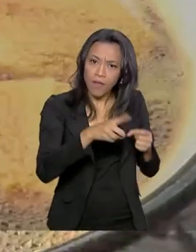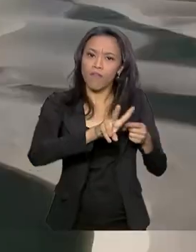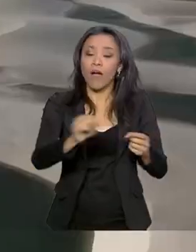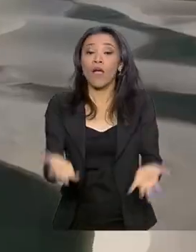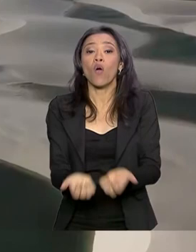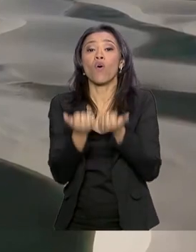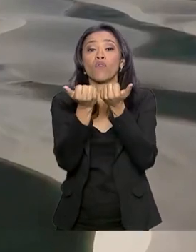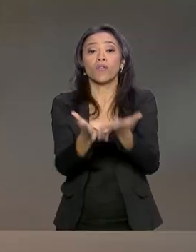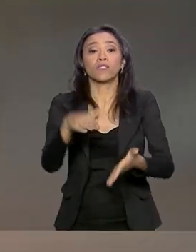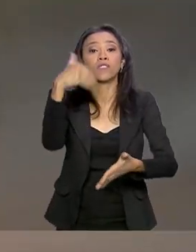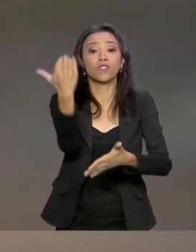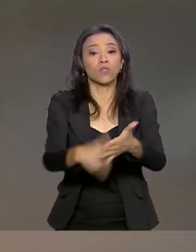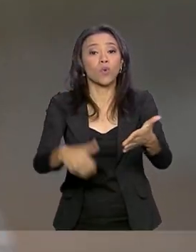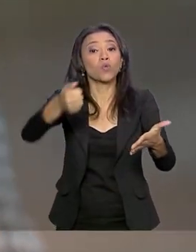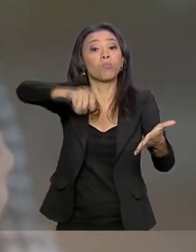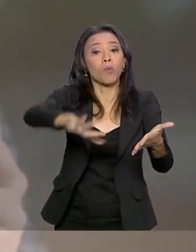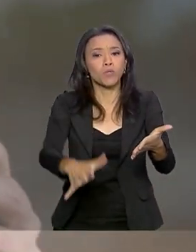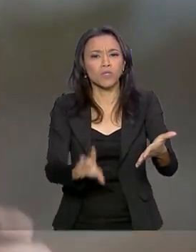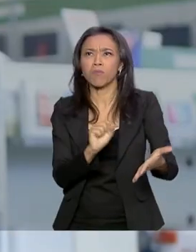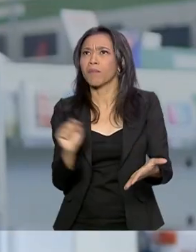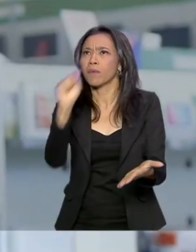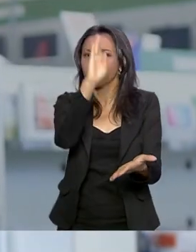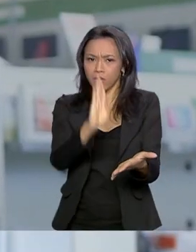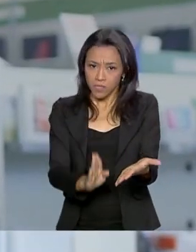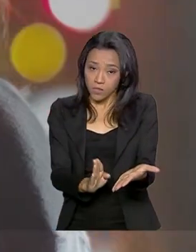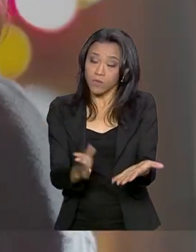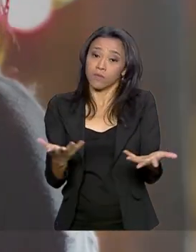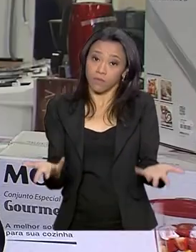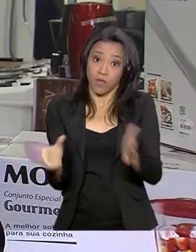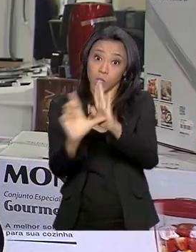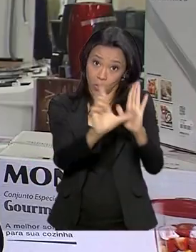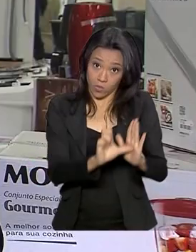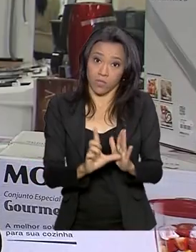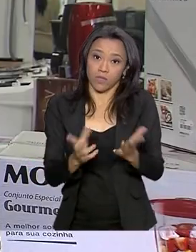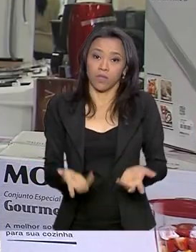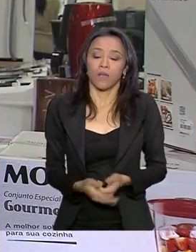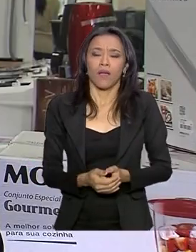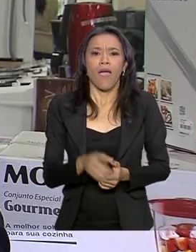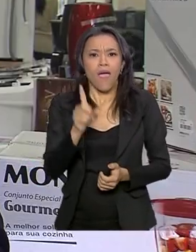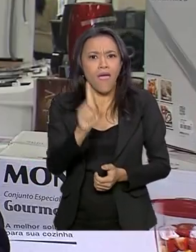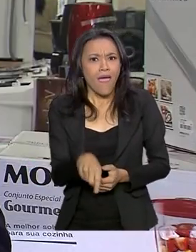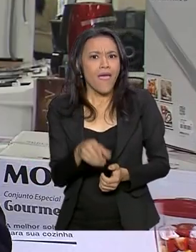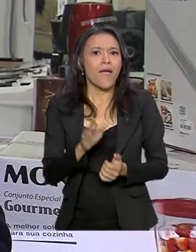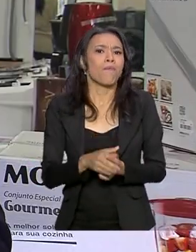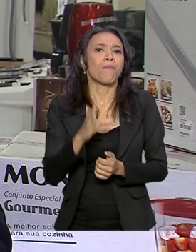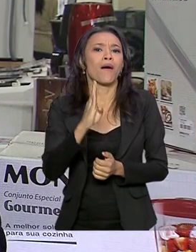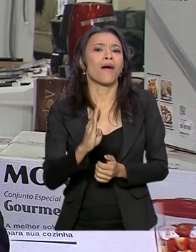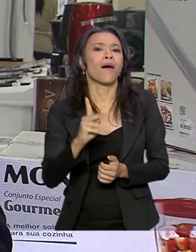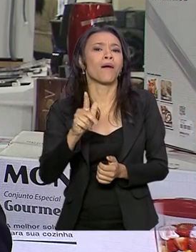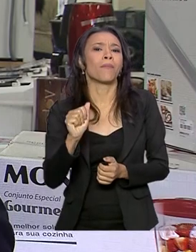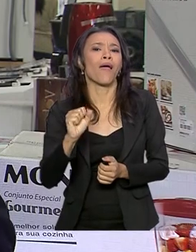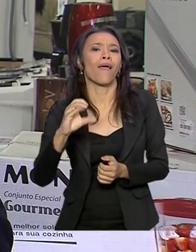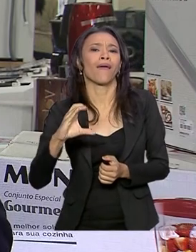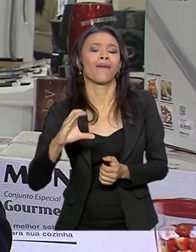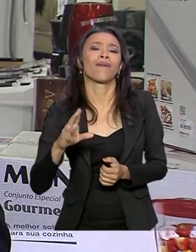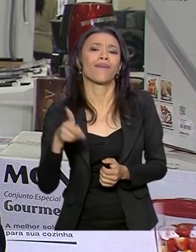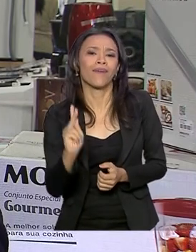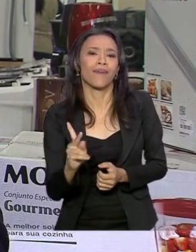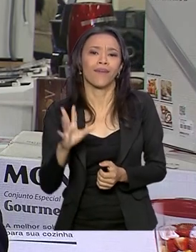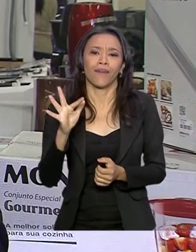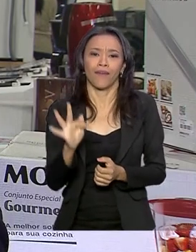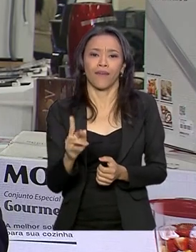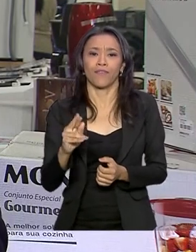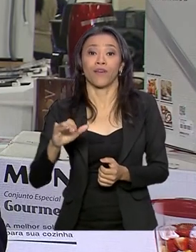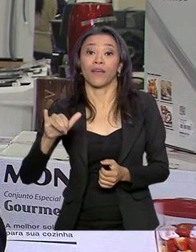descontos em todo o Brasil. Mais do que uma Back Friday brasileira, essa